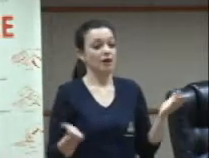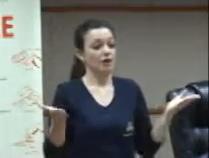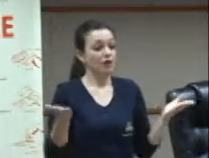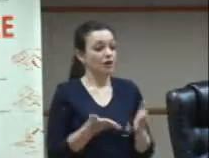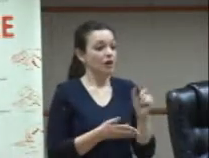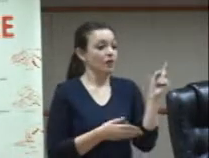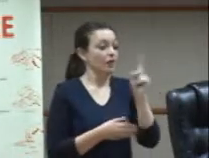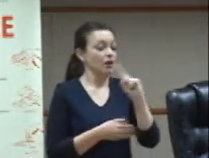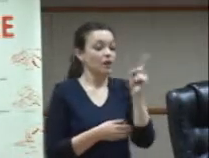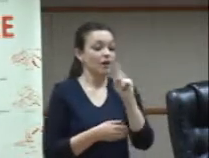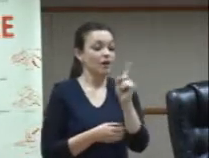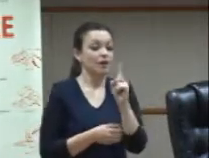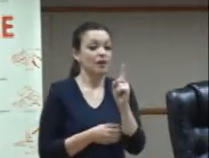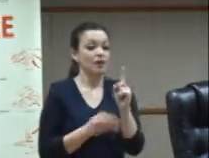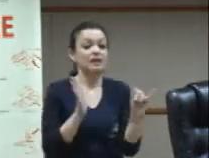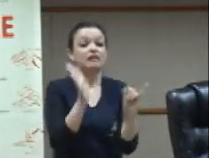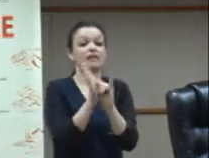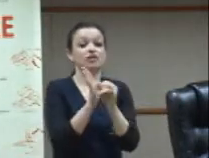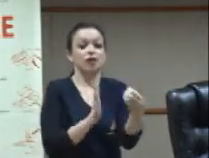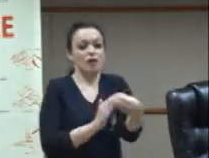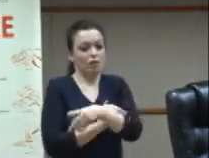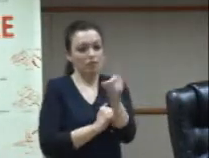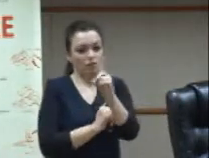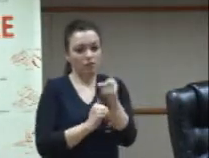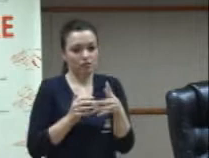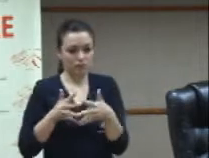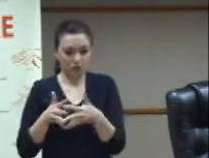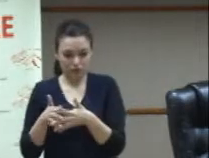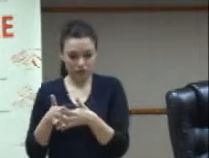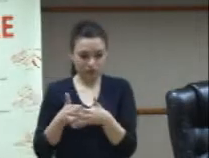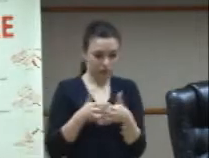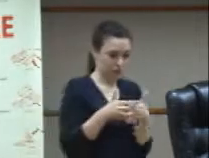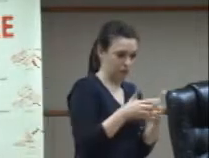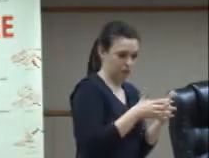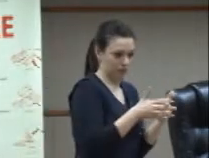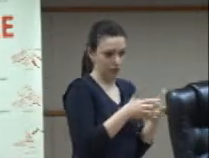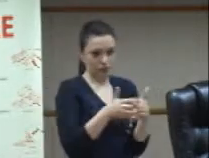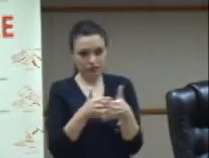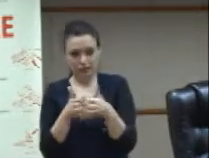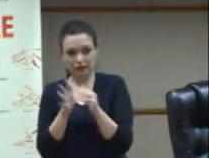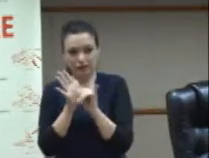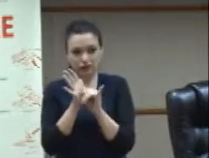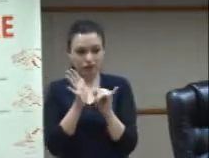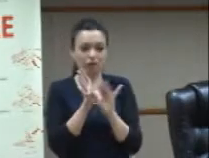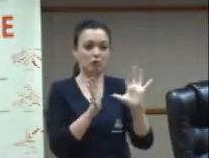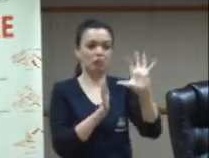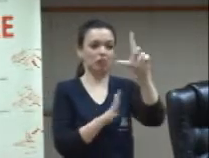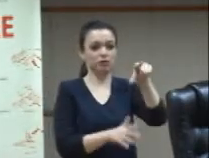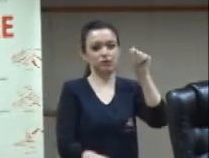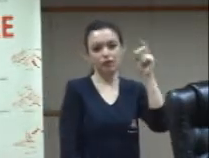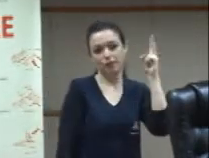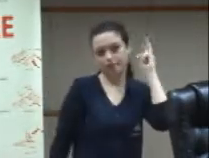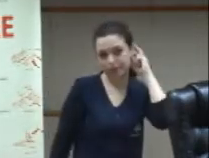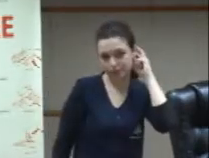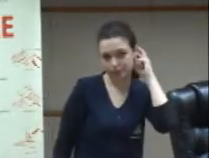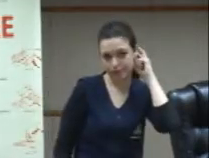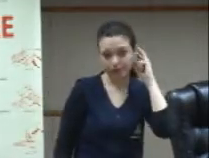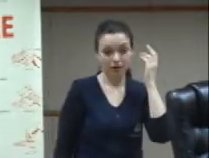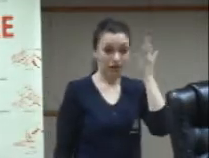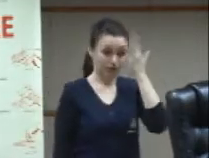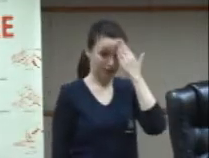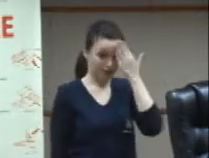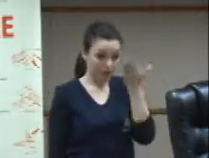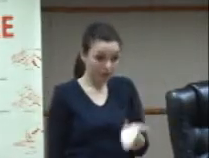outra identidade mas uma crise identitária que precisa ser resolvida porque na verdade o implante é vendido